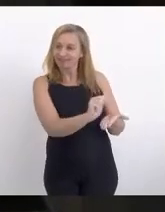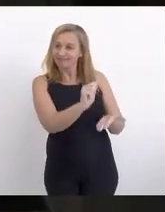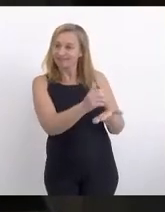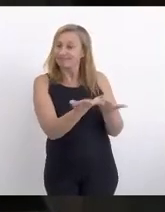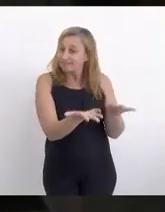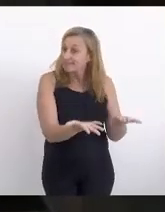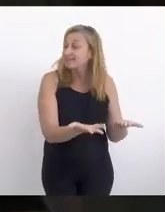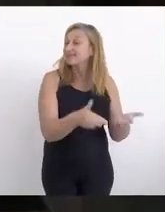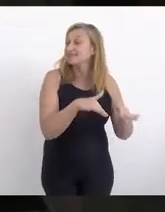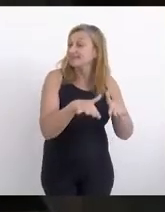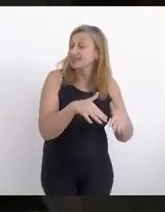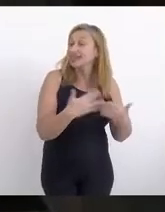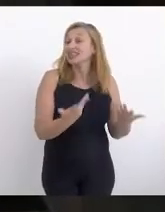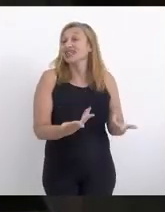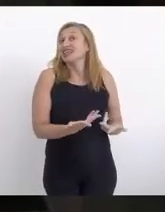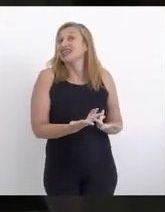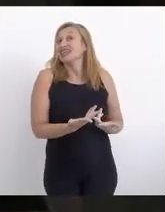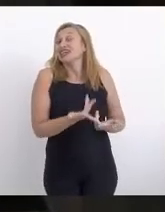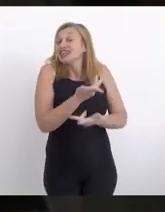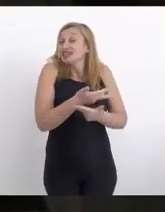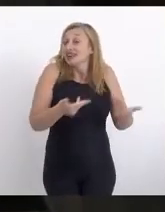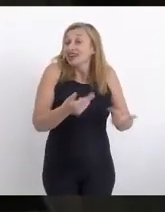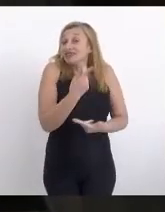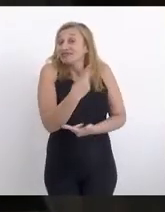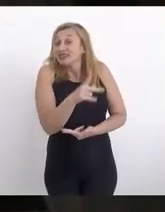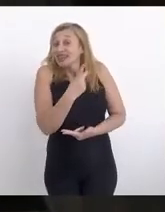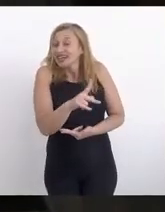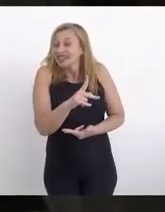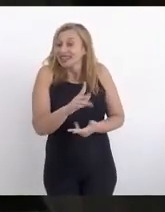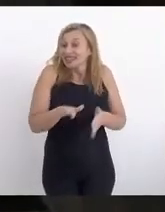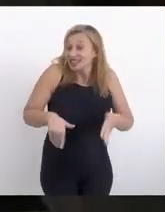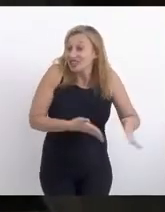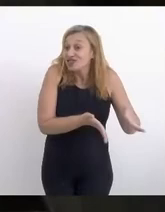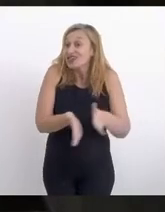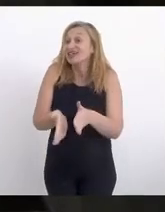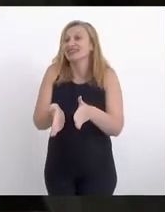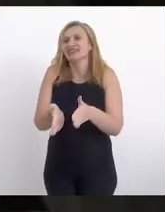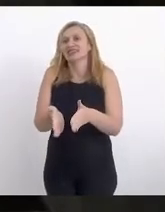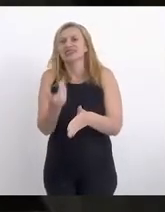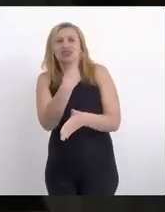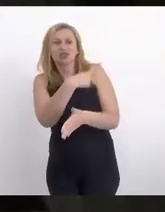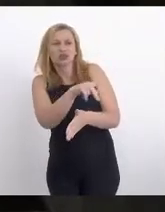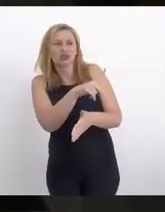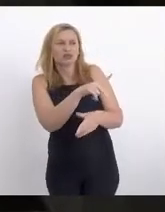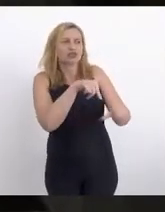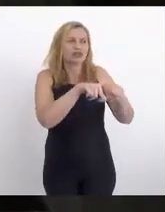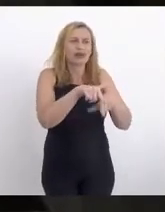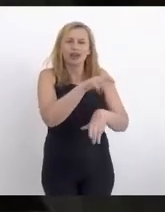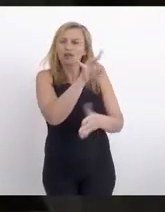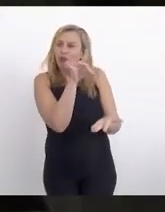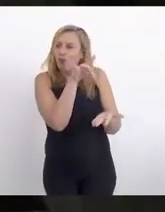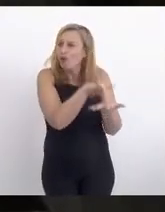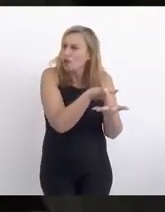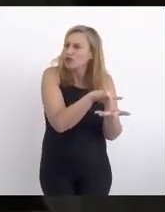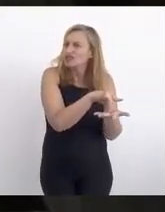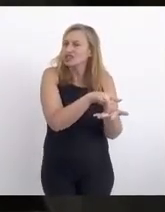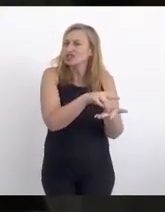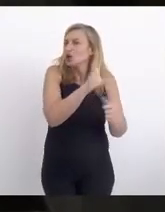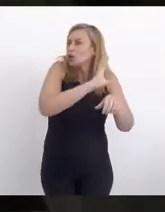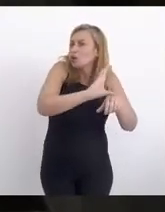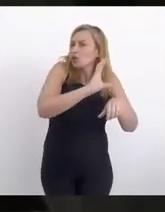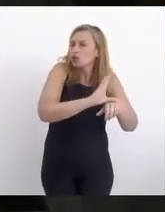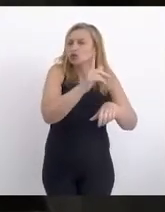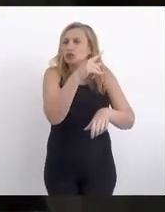movimentos, que muitos deles, se desviando de suas funções originais, são cursos